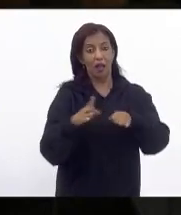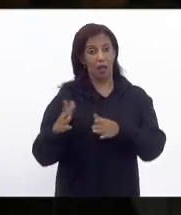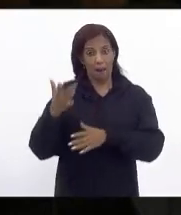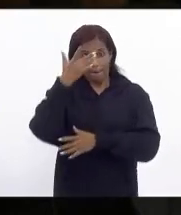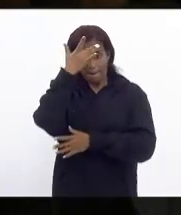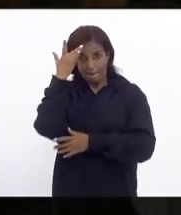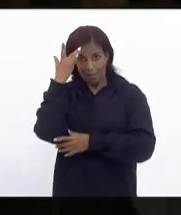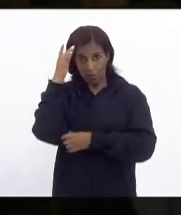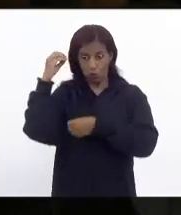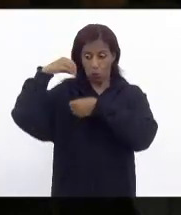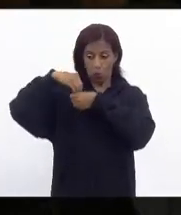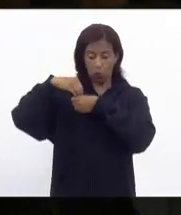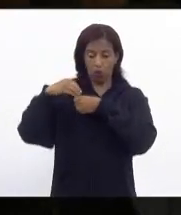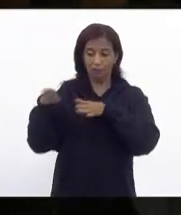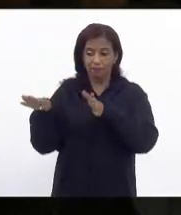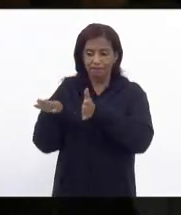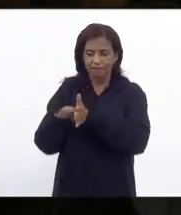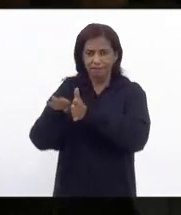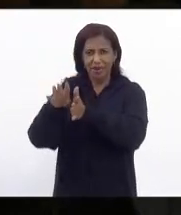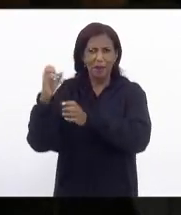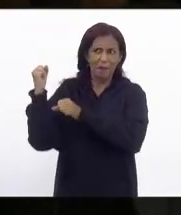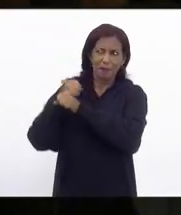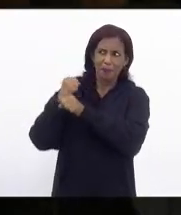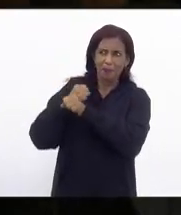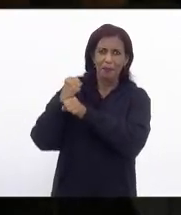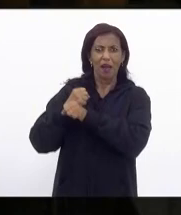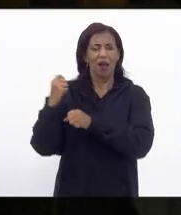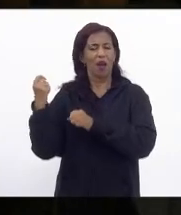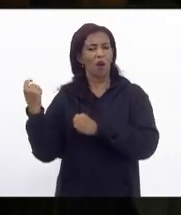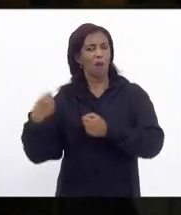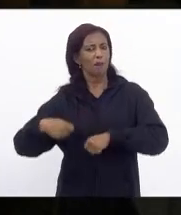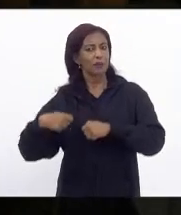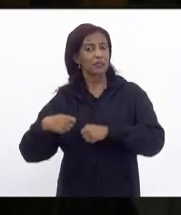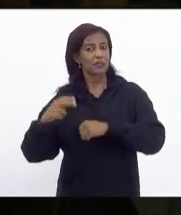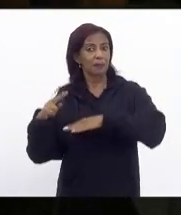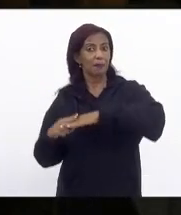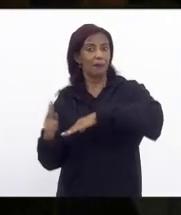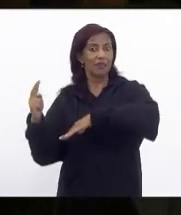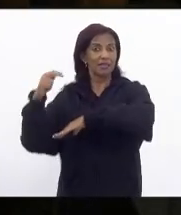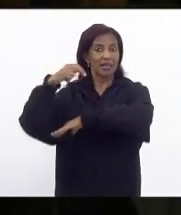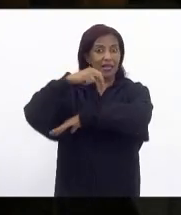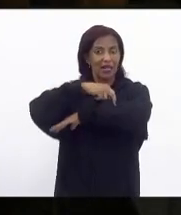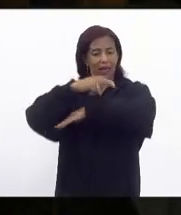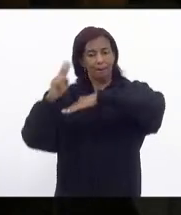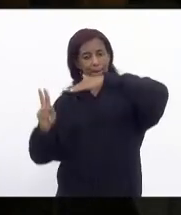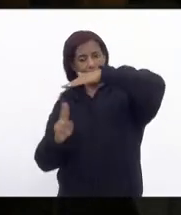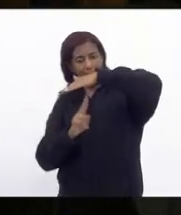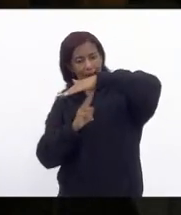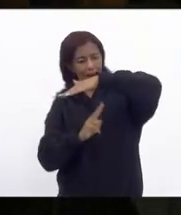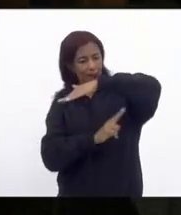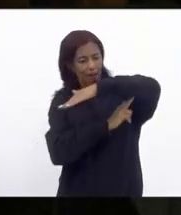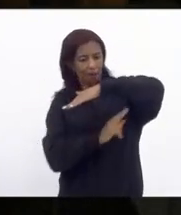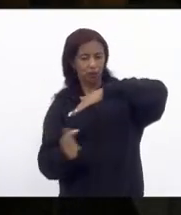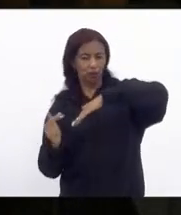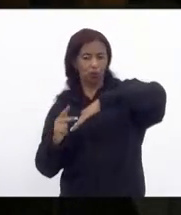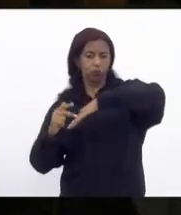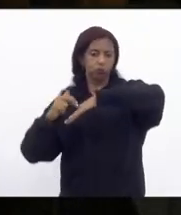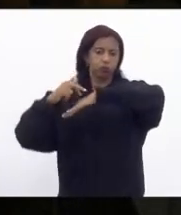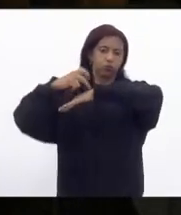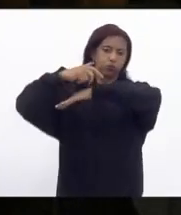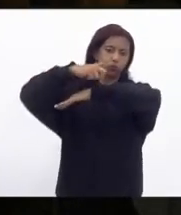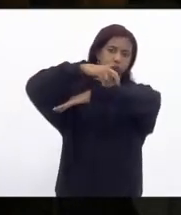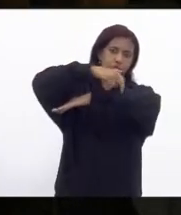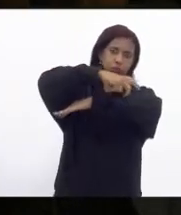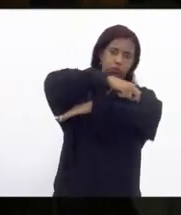a infraestrutura necessária requer por exemplo passarelas para que as pessoas se desloquem por